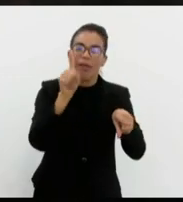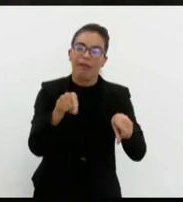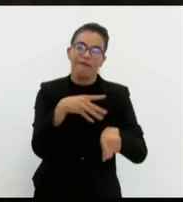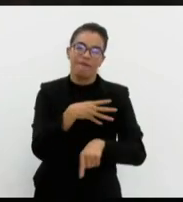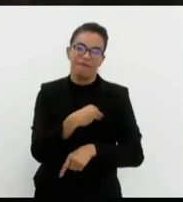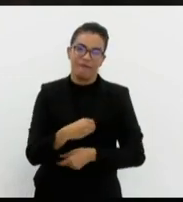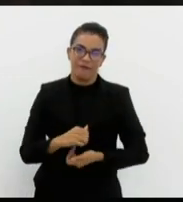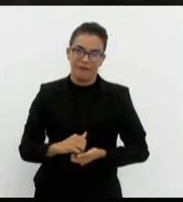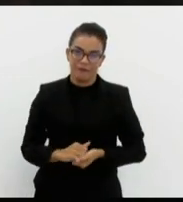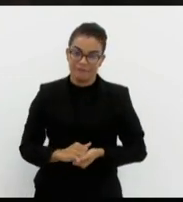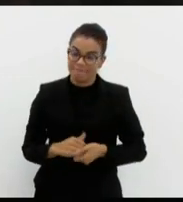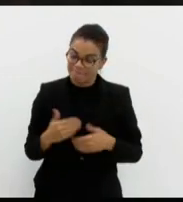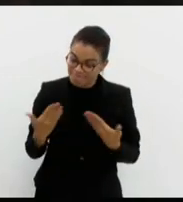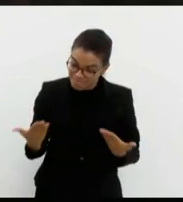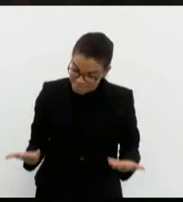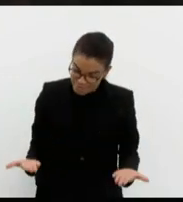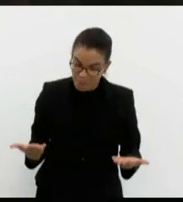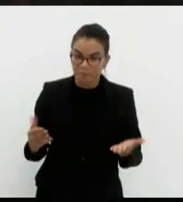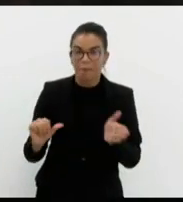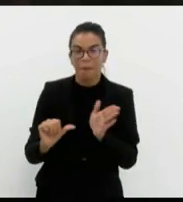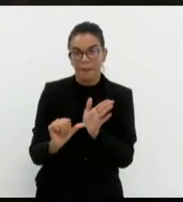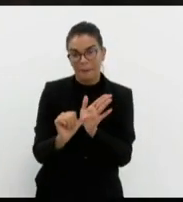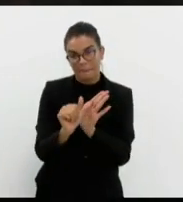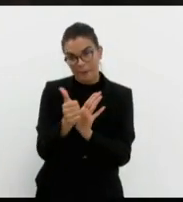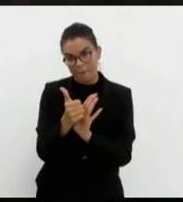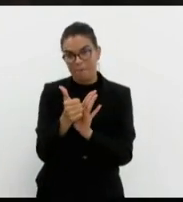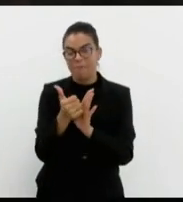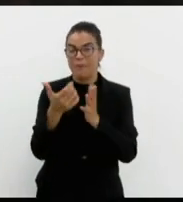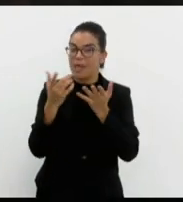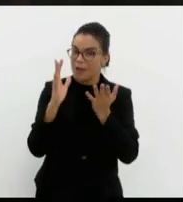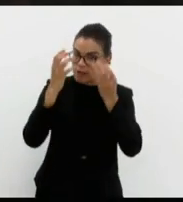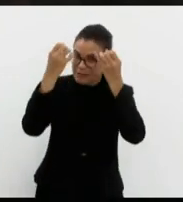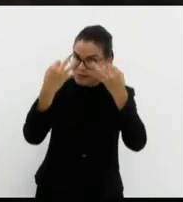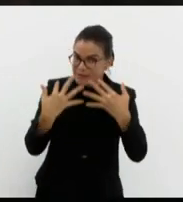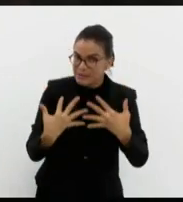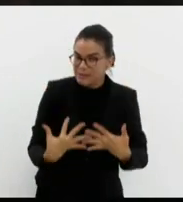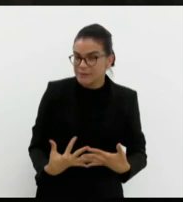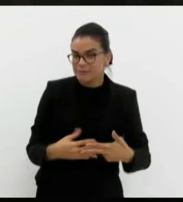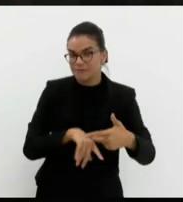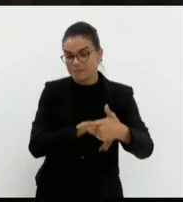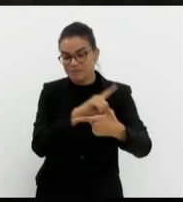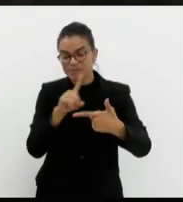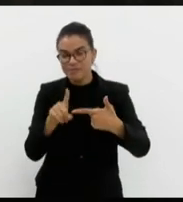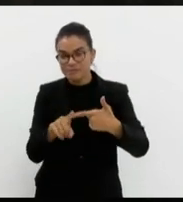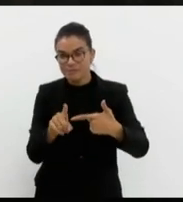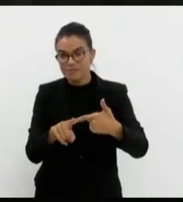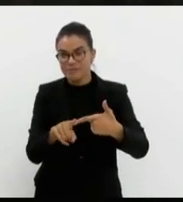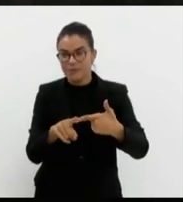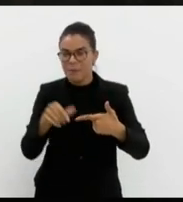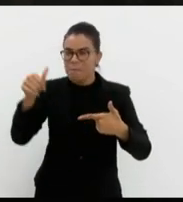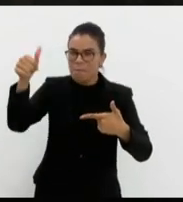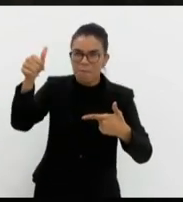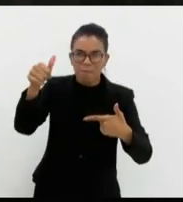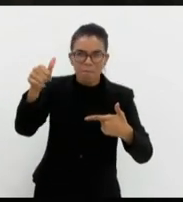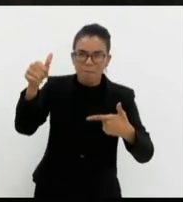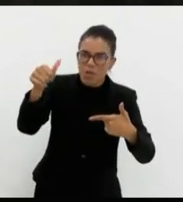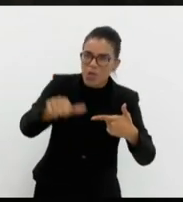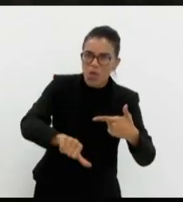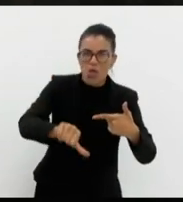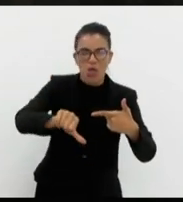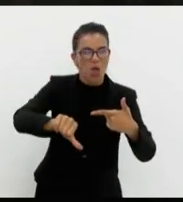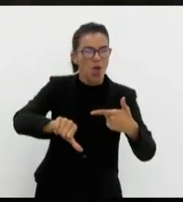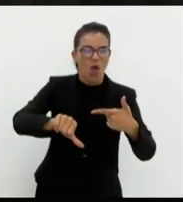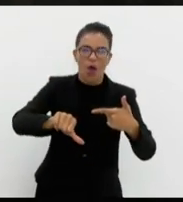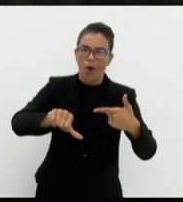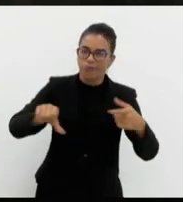Então, cabia primeiro essa preleção. E a maior desgraça que os seres humanos